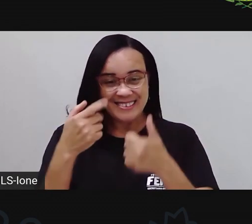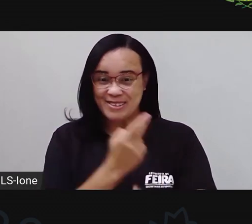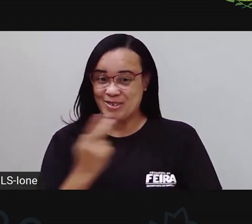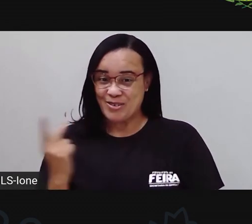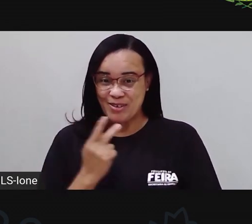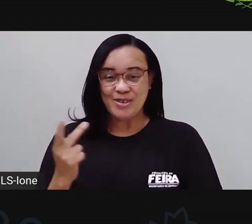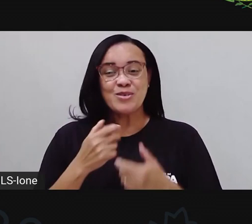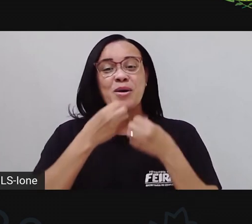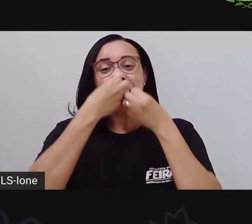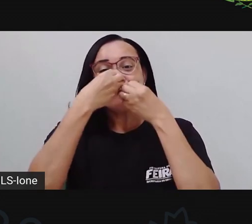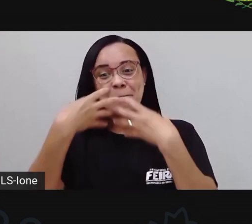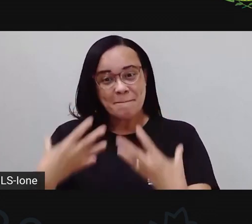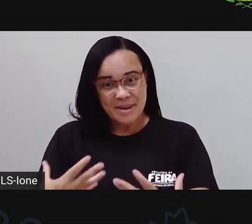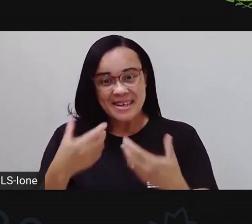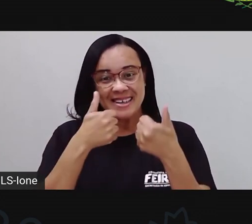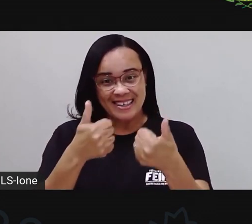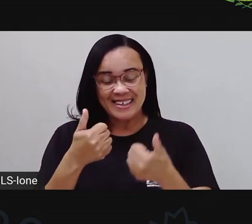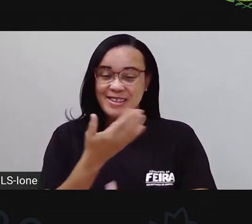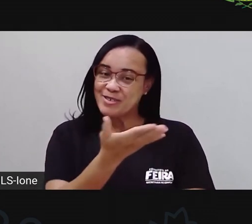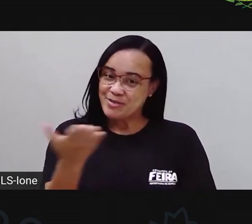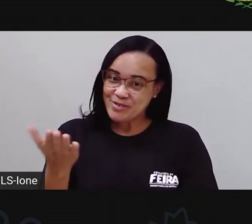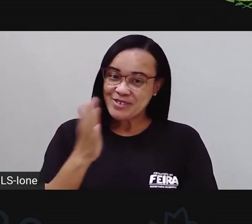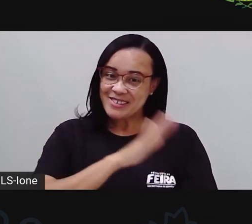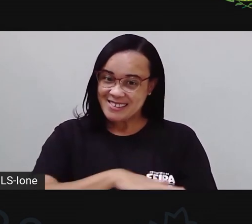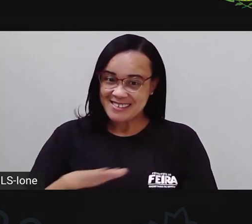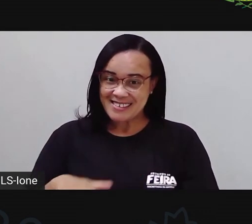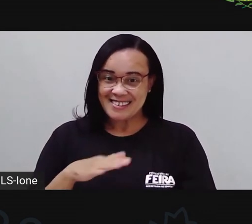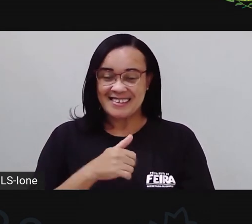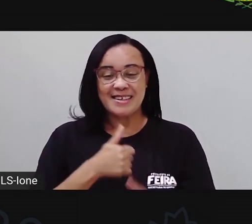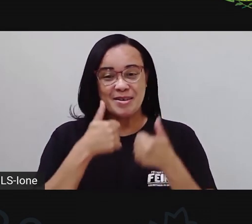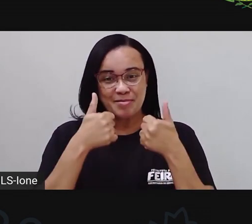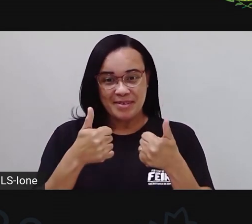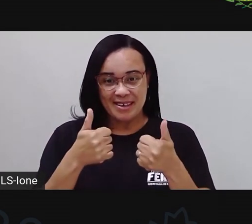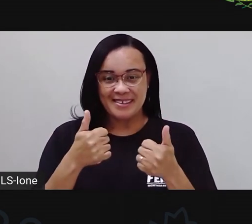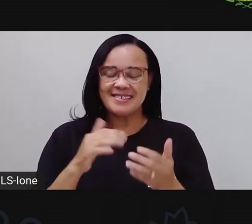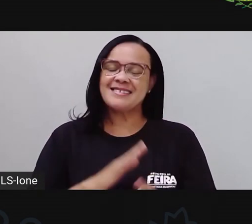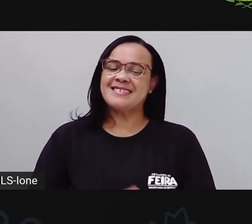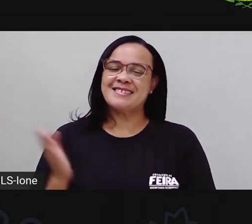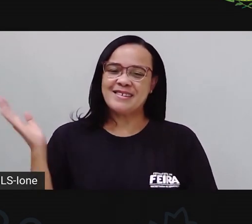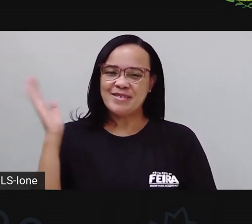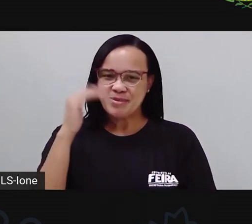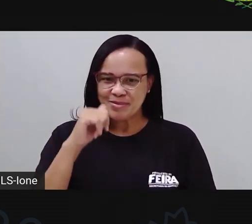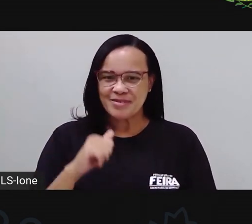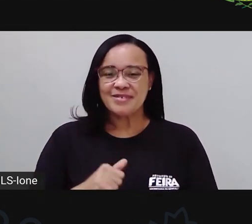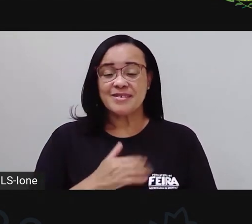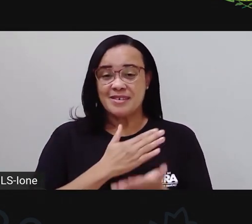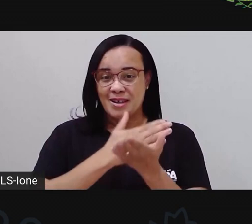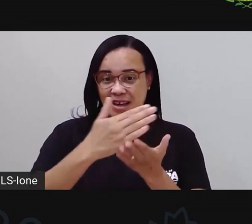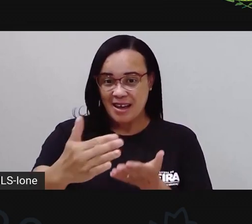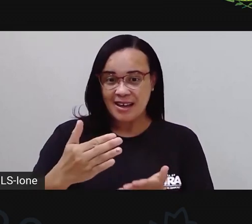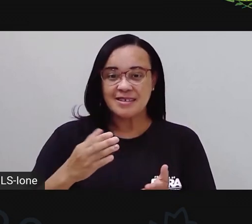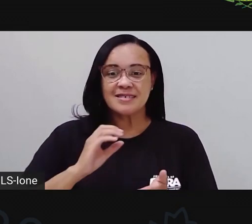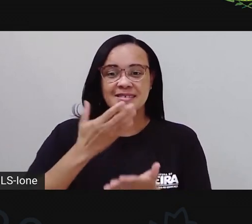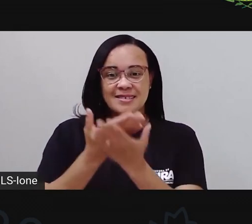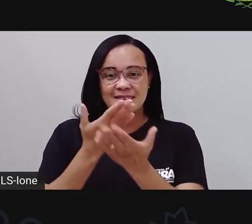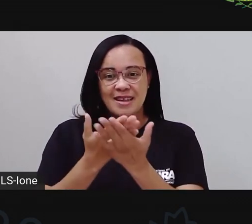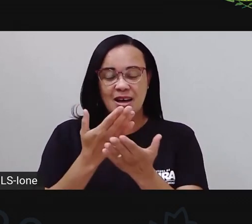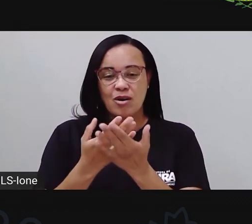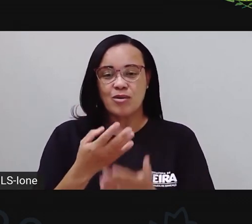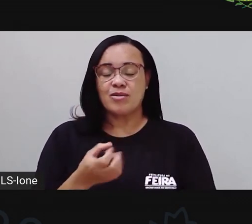Estão prontos? E com vocês, crianças? Está tudo bem? Então vamos lá para mais uma aula, né? A aula de hoje é a aula de número